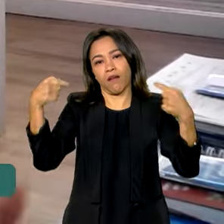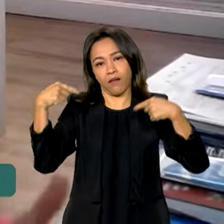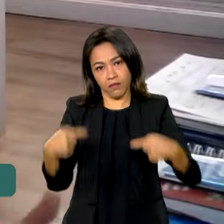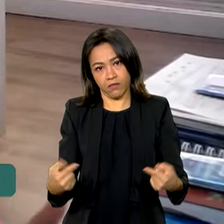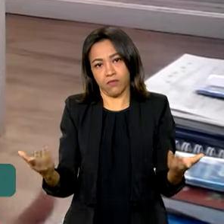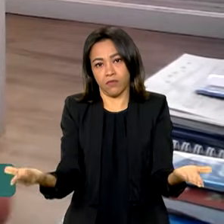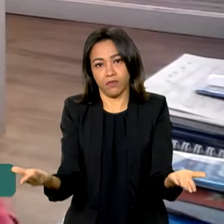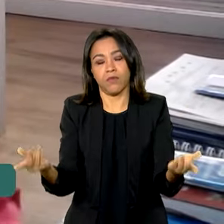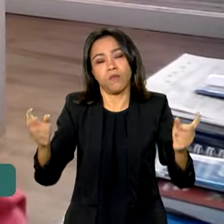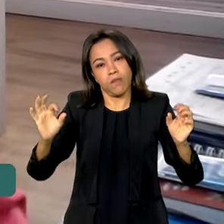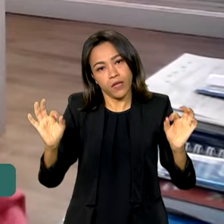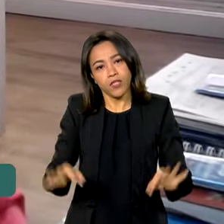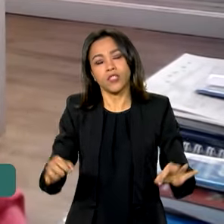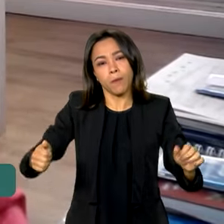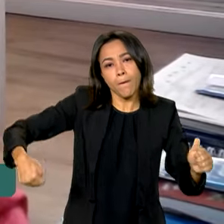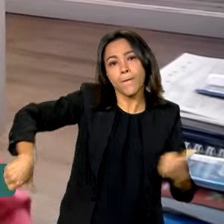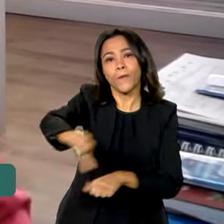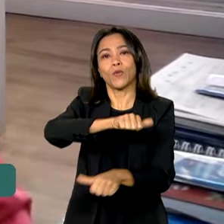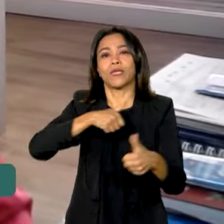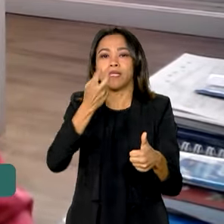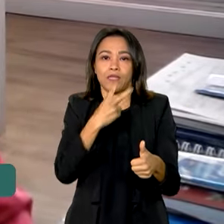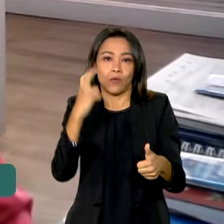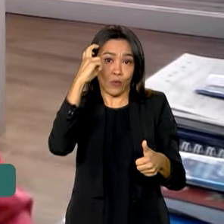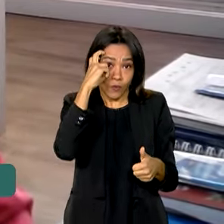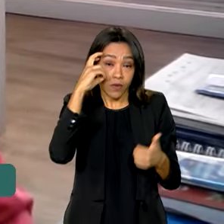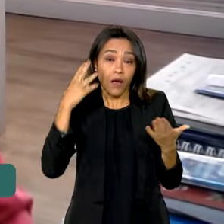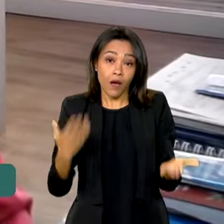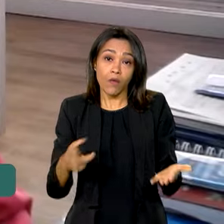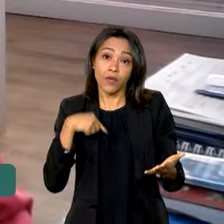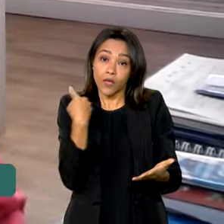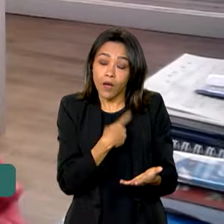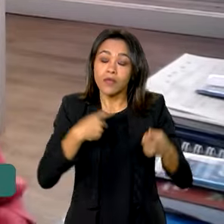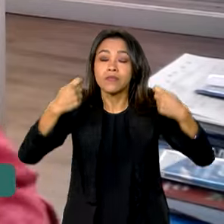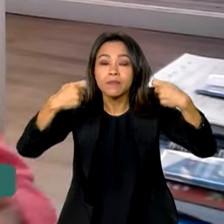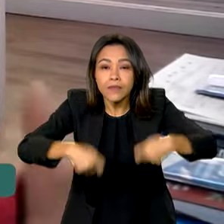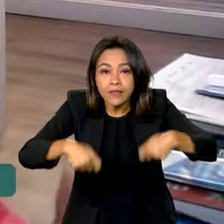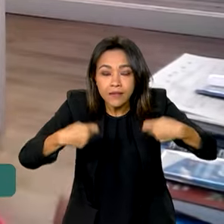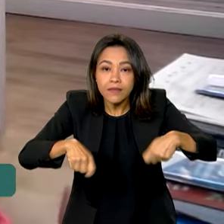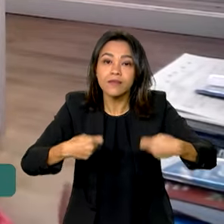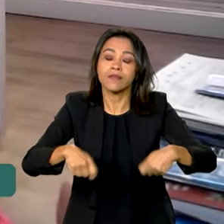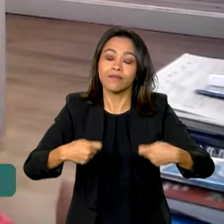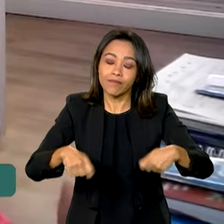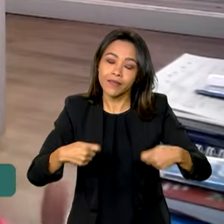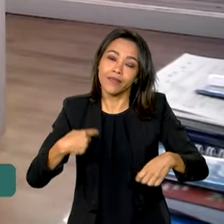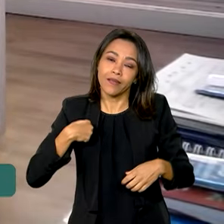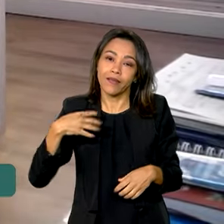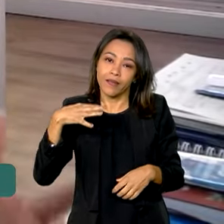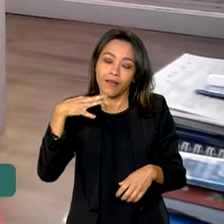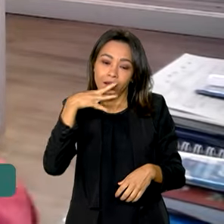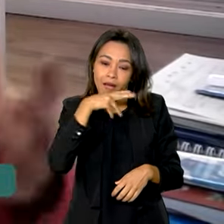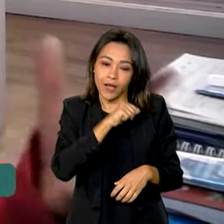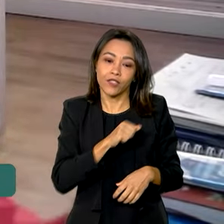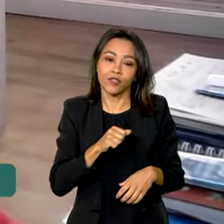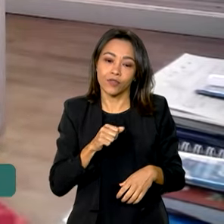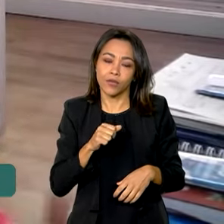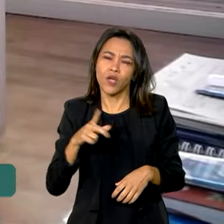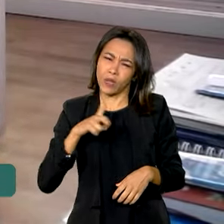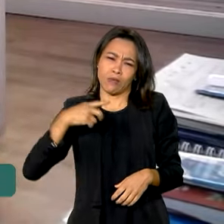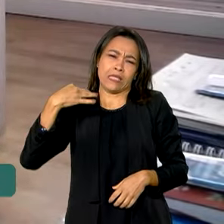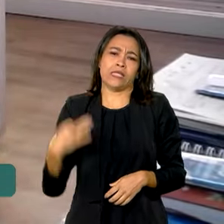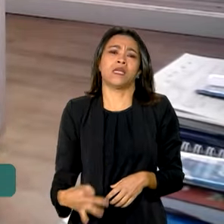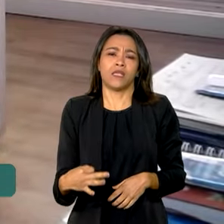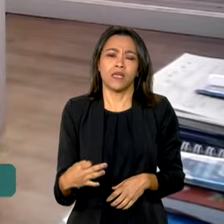de fato, fazer essa mudança cultural que a gente tanto necessita e acho que o PL, acho não, tenho